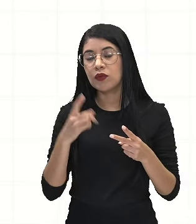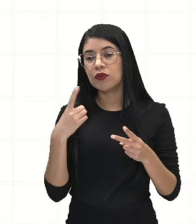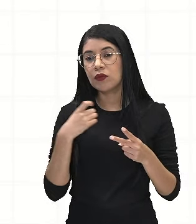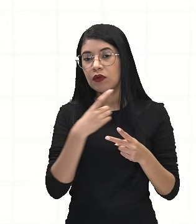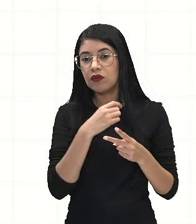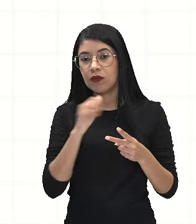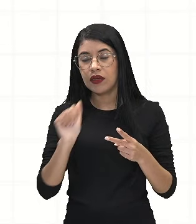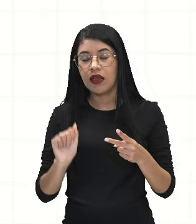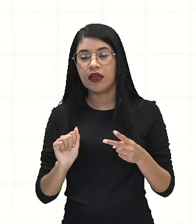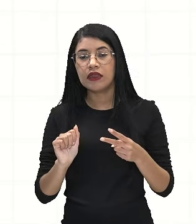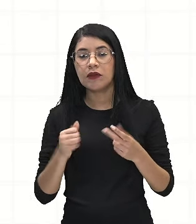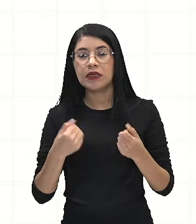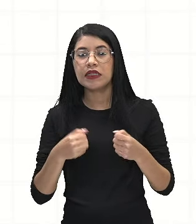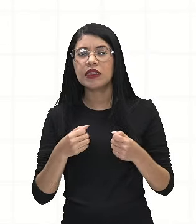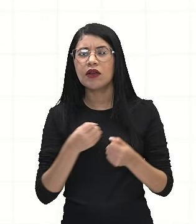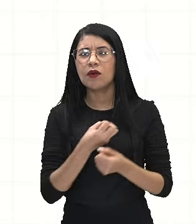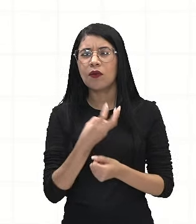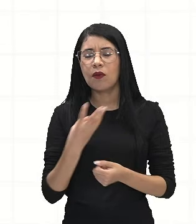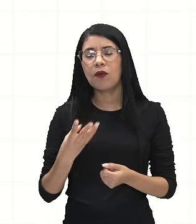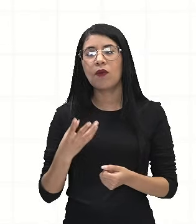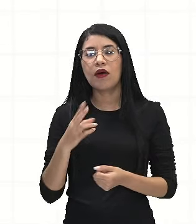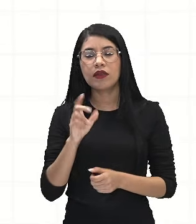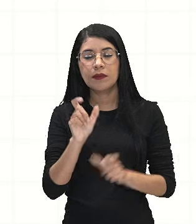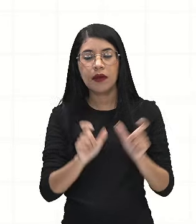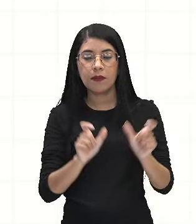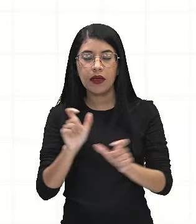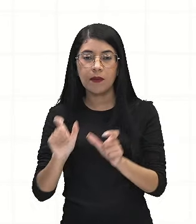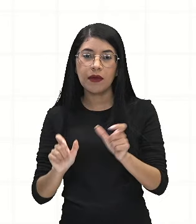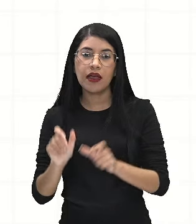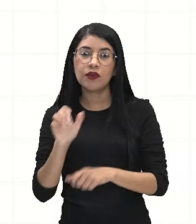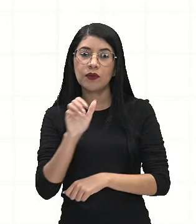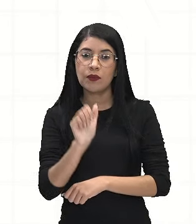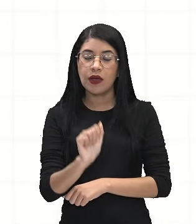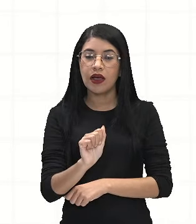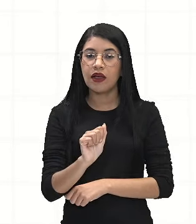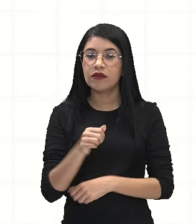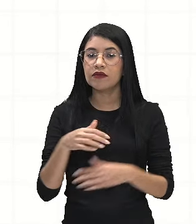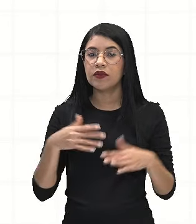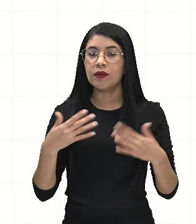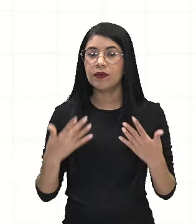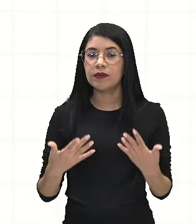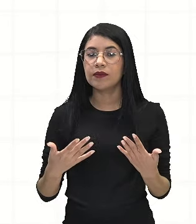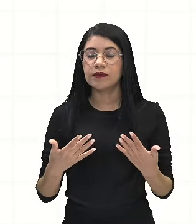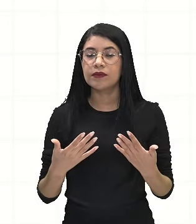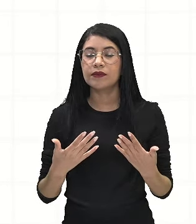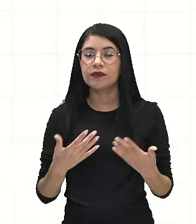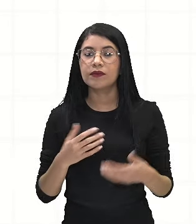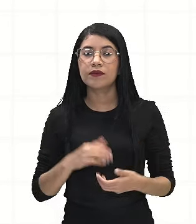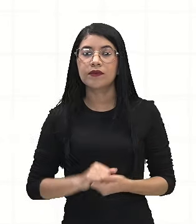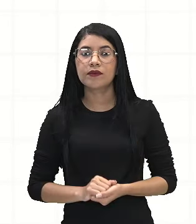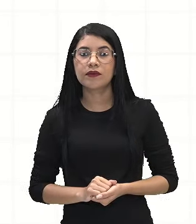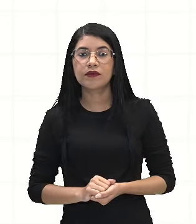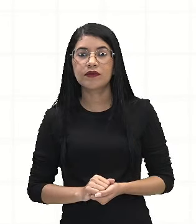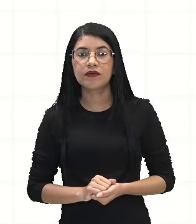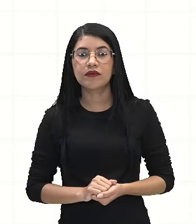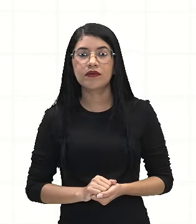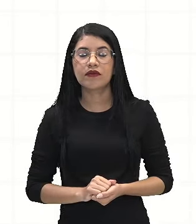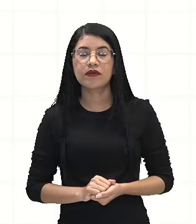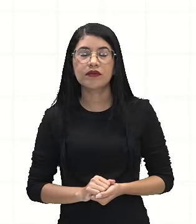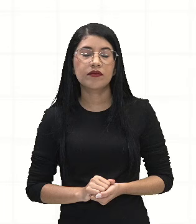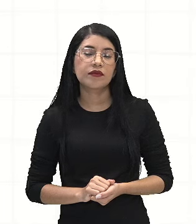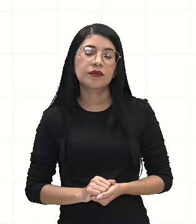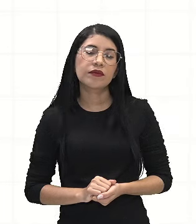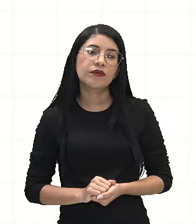quantos usuários tem no perfume A, né? A primeira coisa, eu vou analisar quantos escolheram o perfume A.